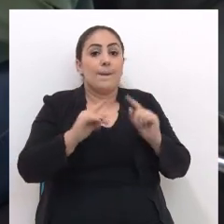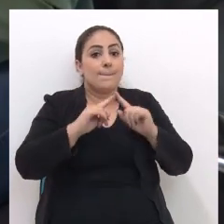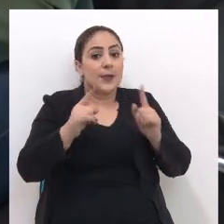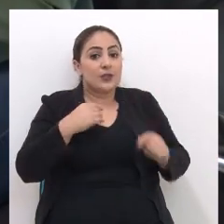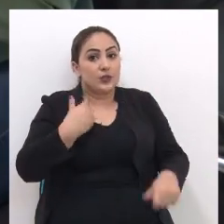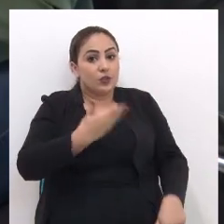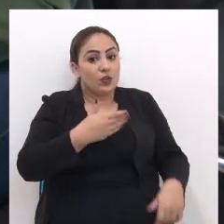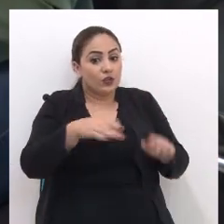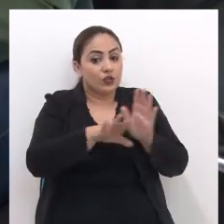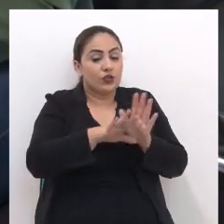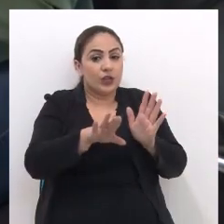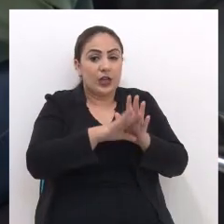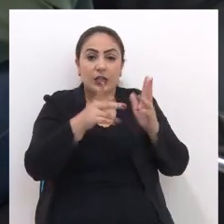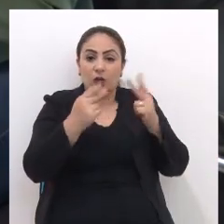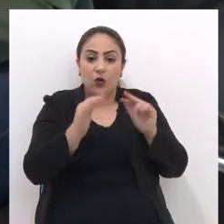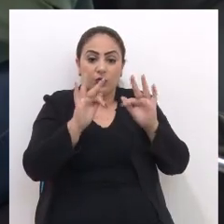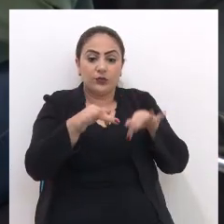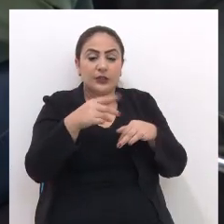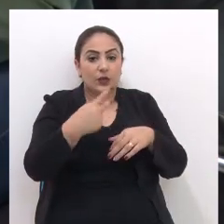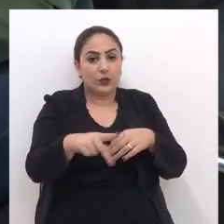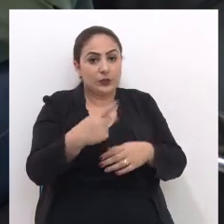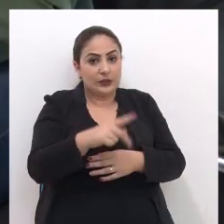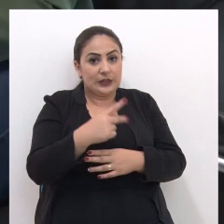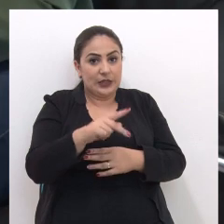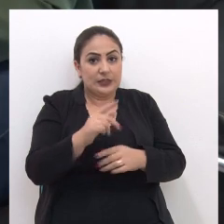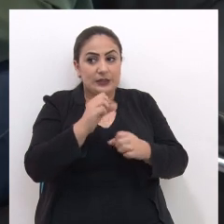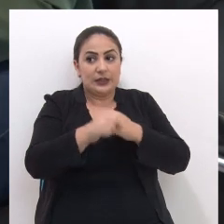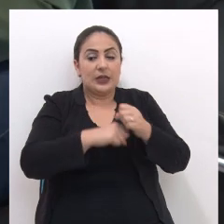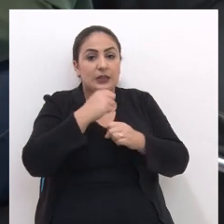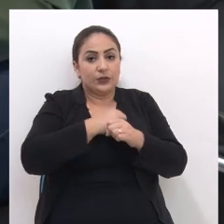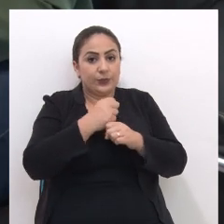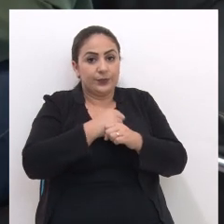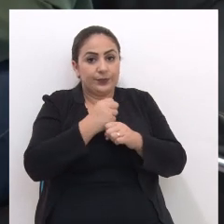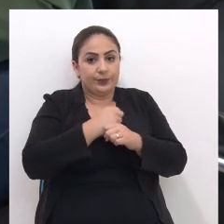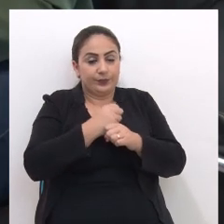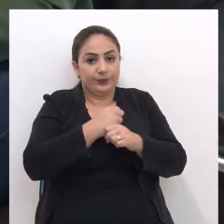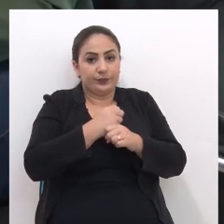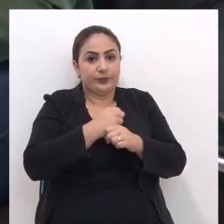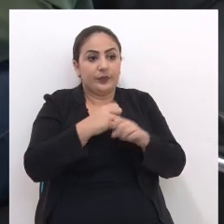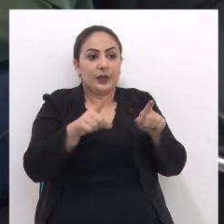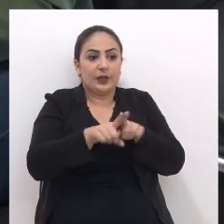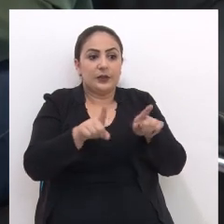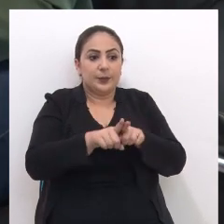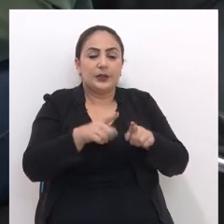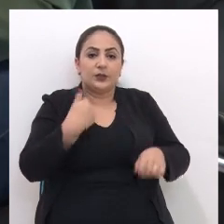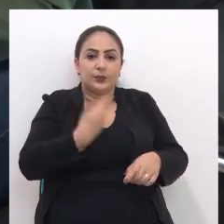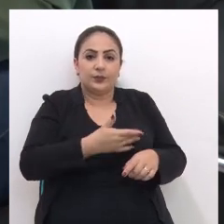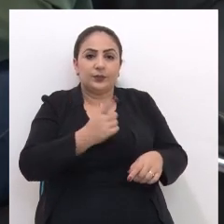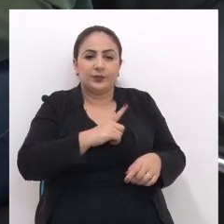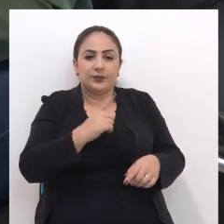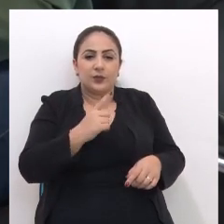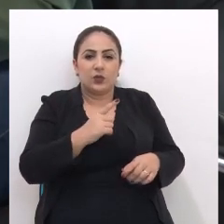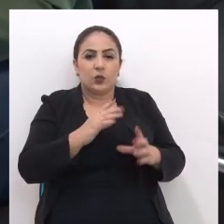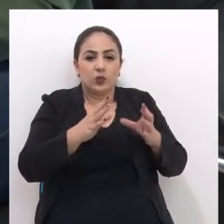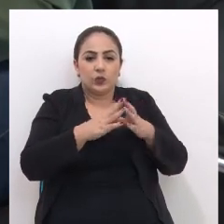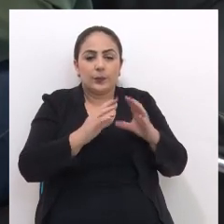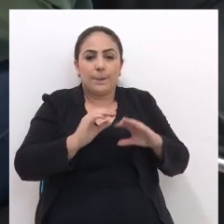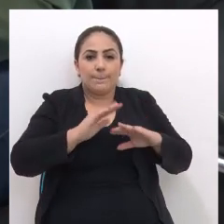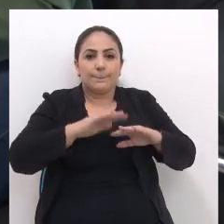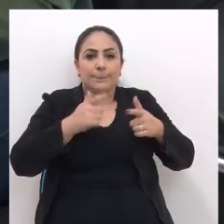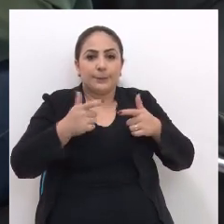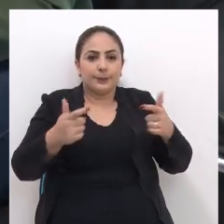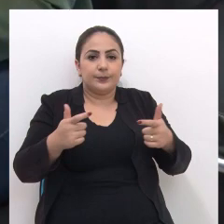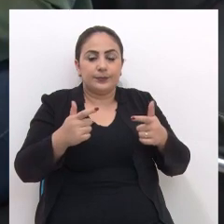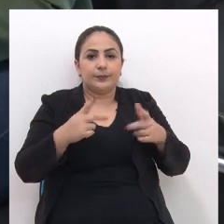Ainda mais Que nós estamos chegando No final Deste ano legislativo E a tendência É que nós tenhamos Um conjunto maior De